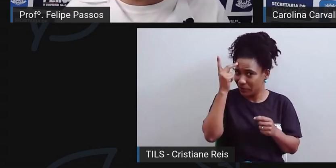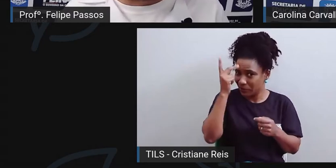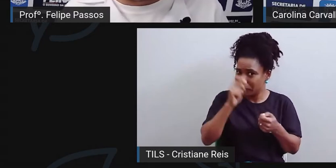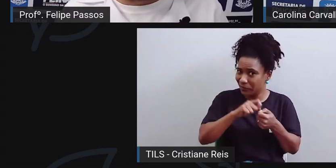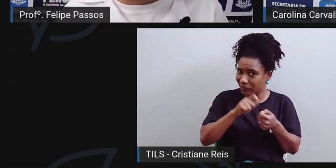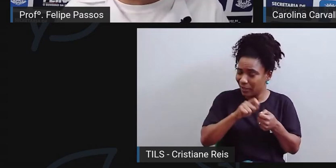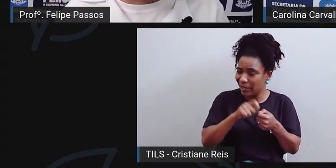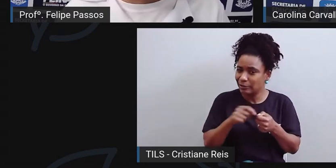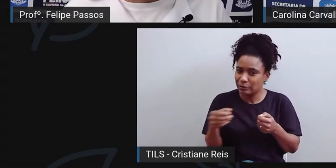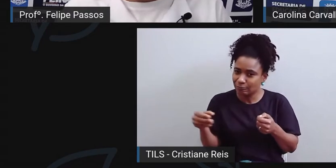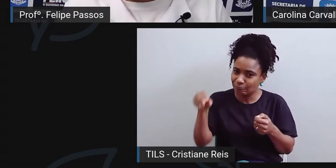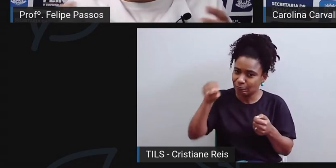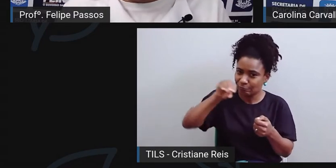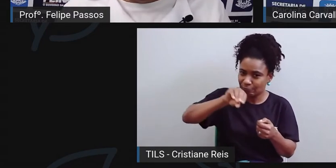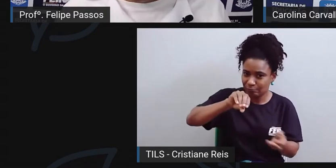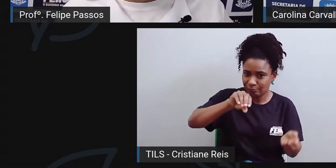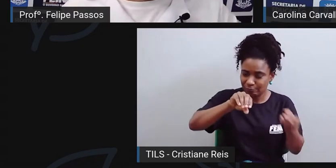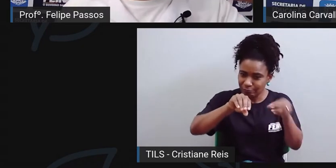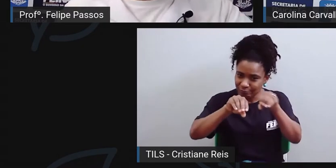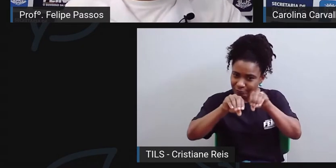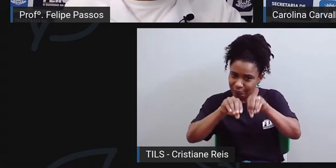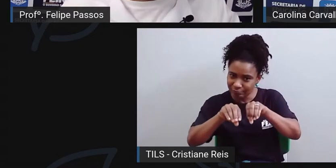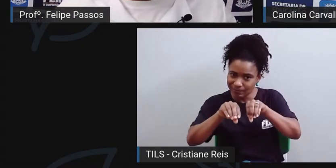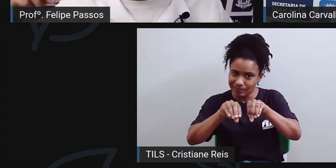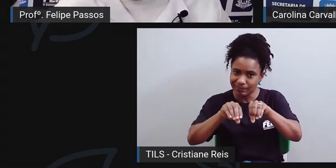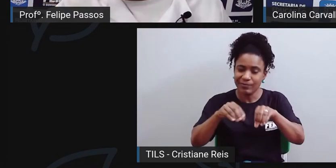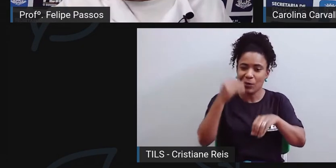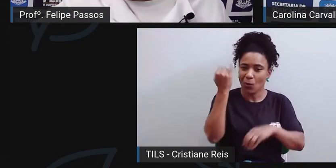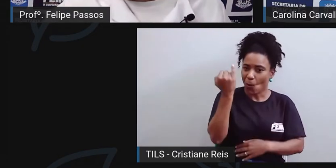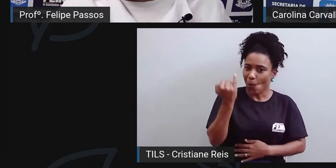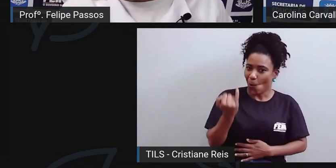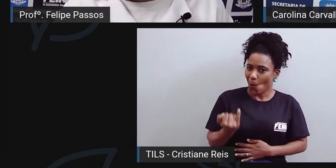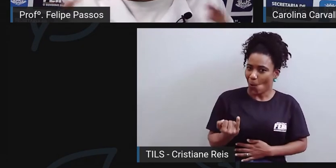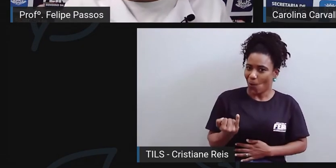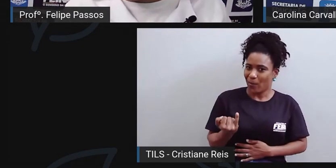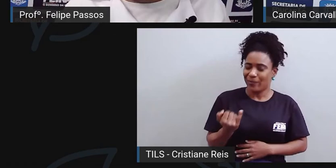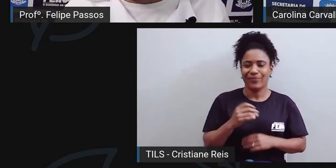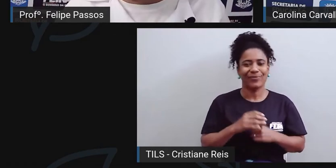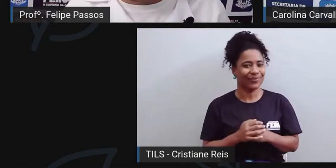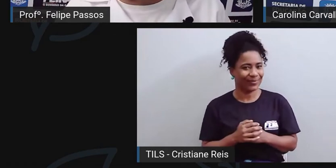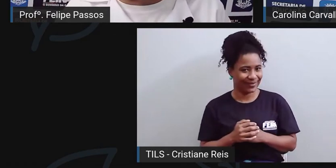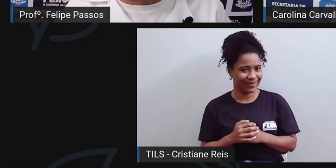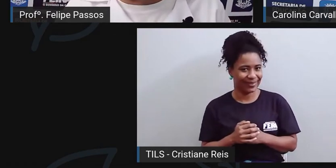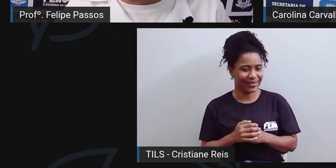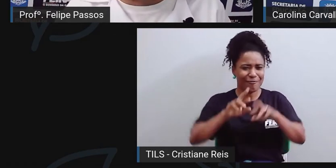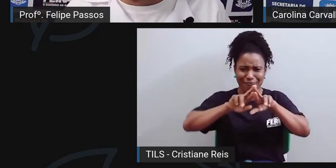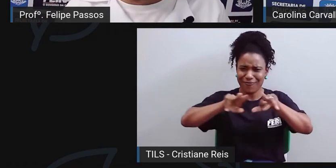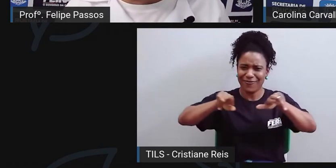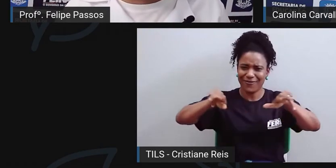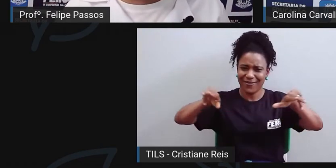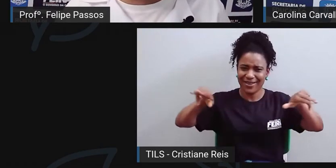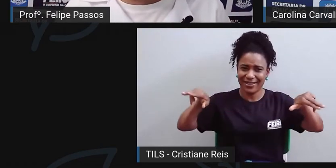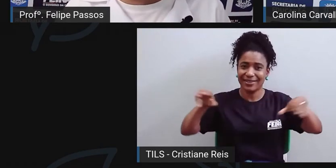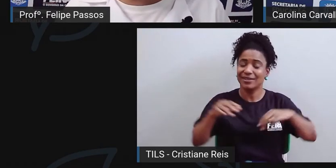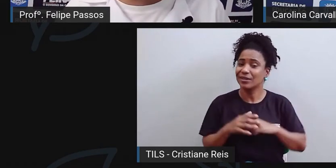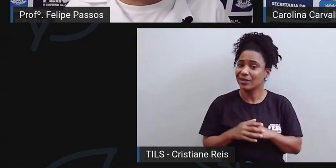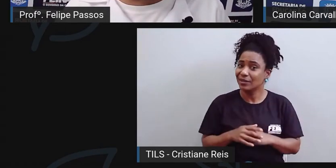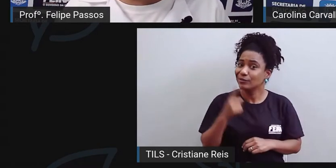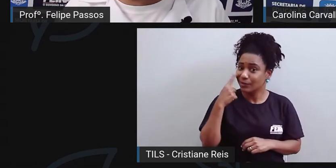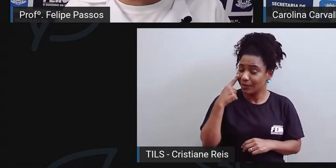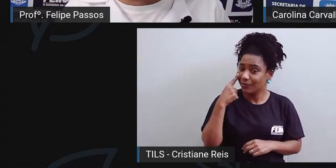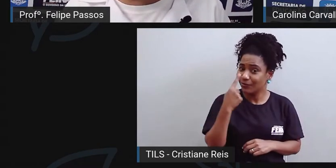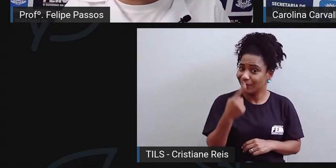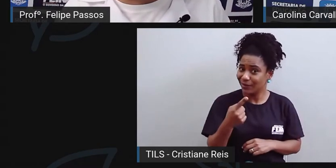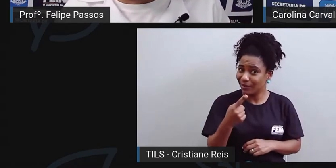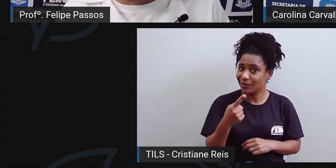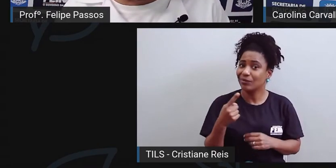substâncias para emagrecer, ou, enfim, para diversas situações, mas eu já vi algumas trends